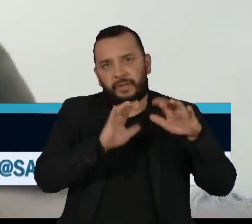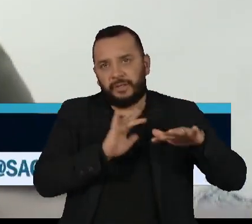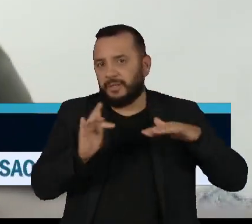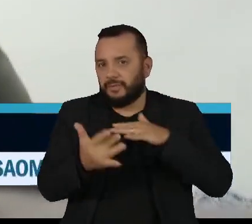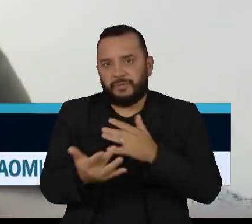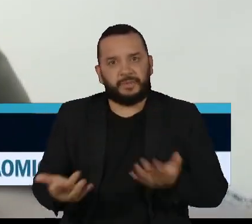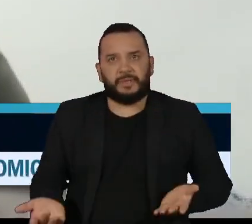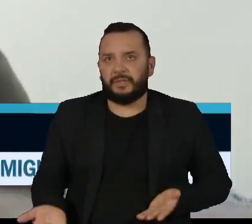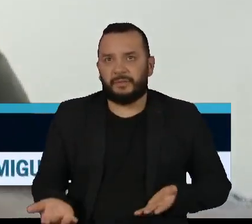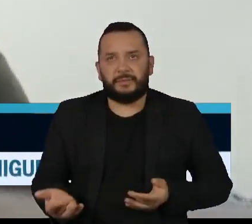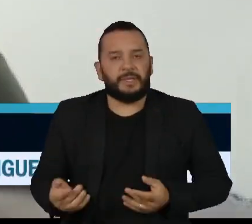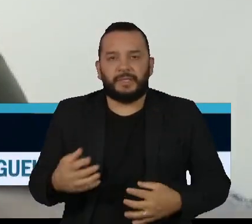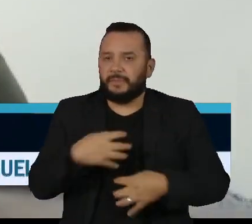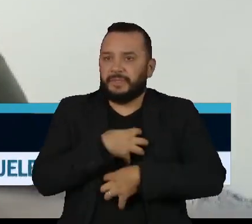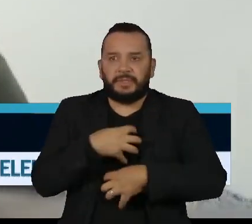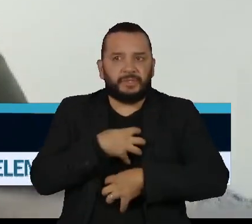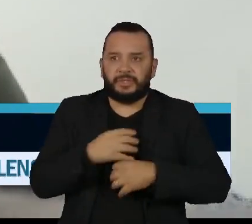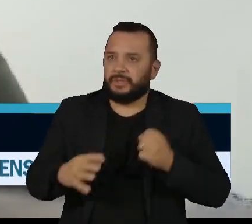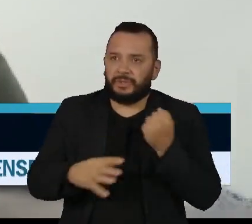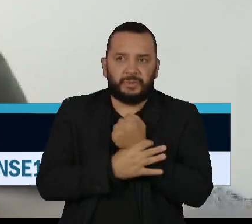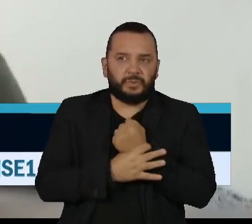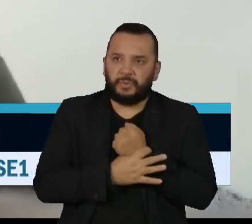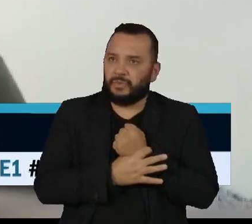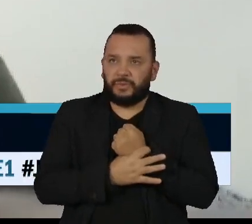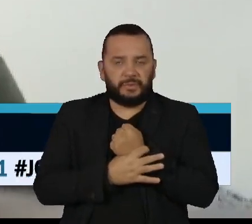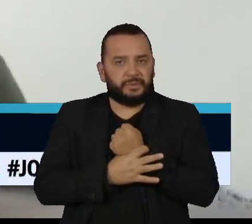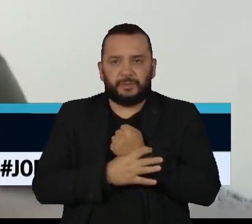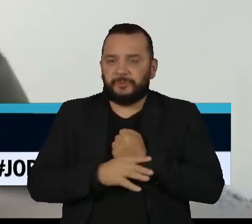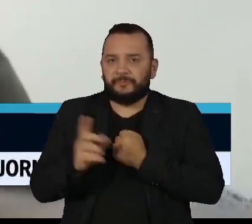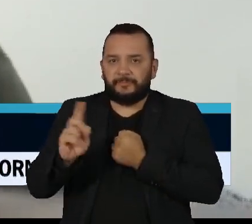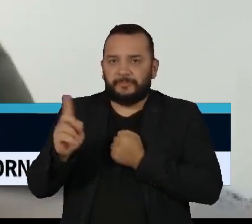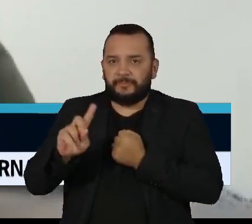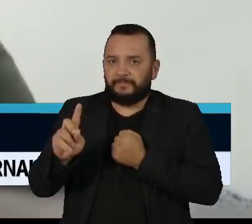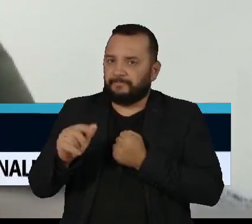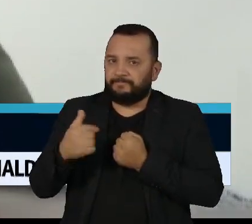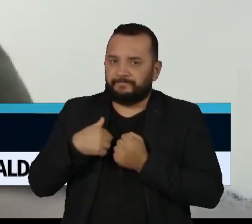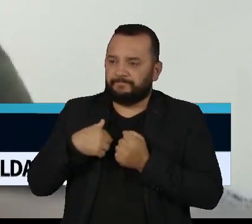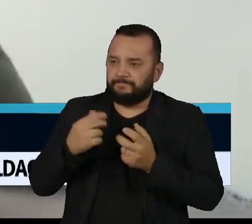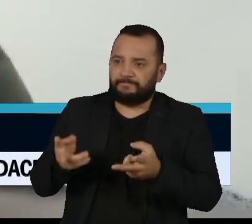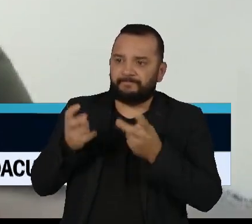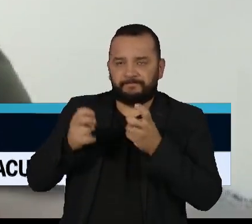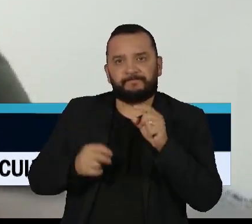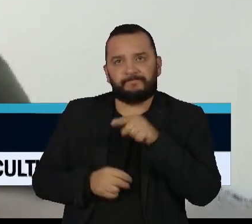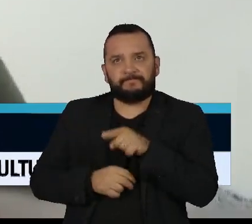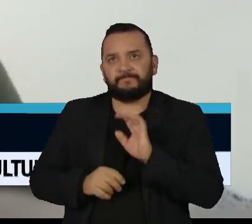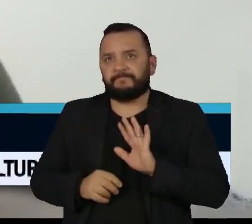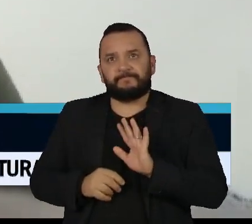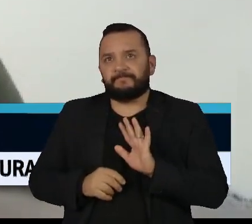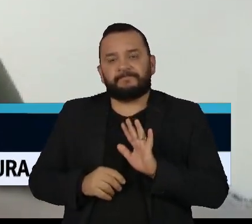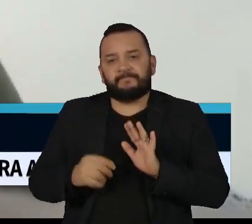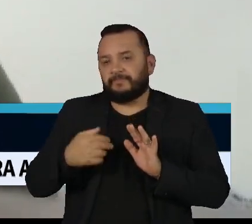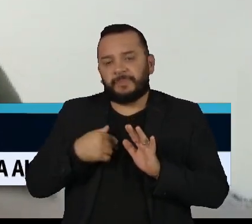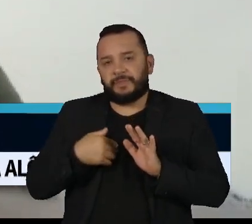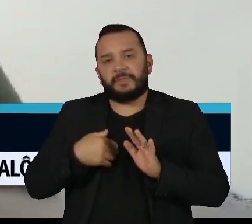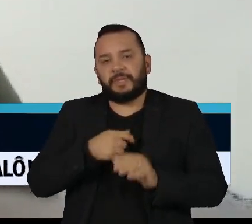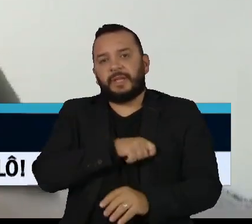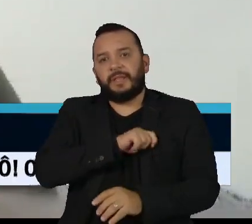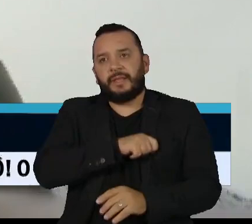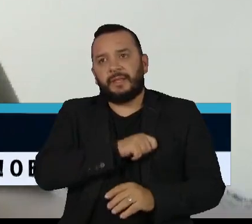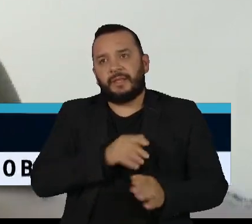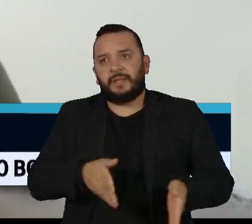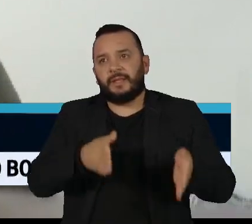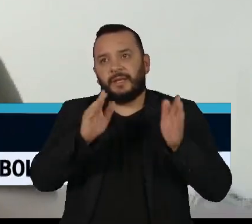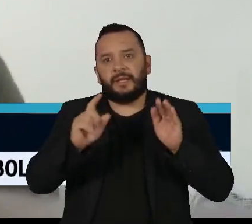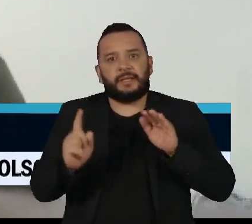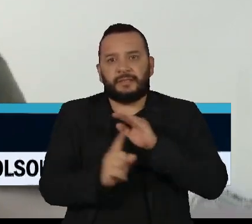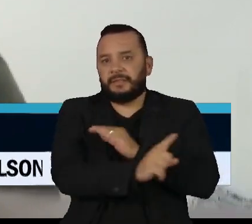Mas eu não me senti segura e nem confortável de reconhecer por ali. Então, acabamos por sair da delegacia sem